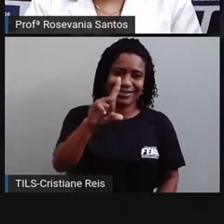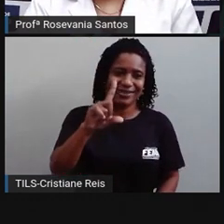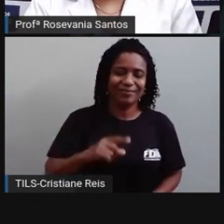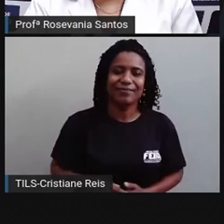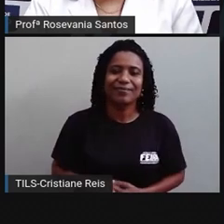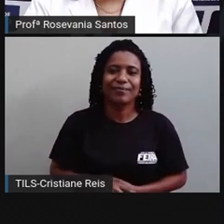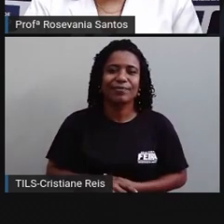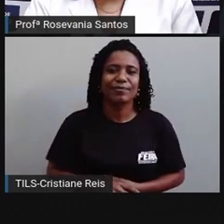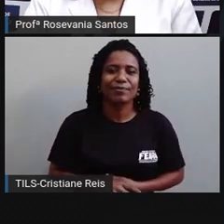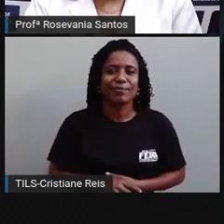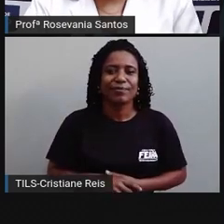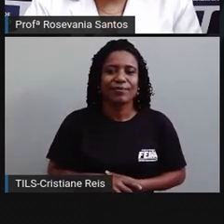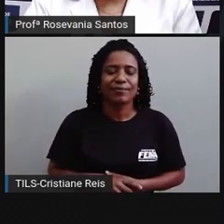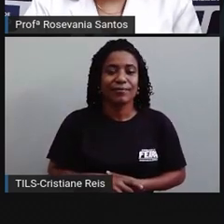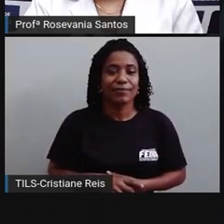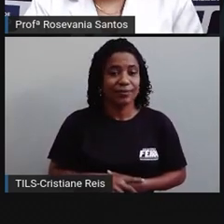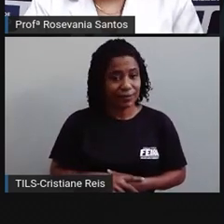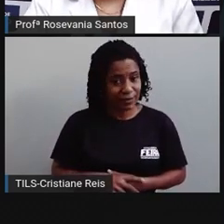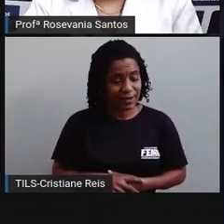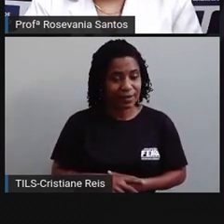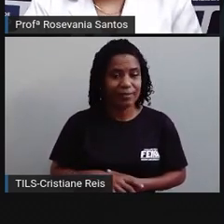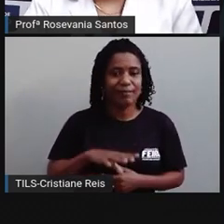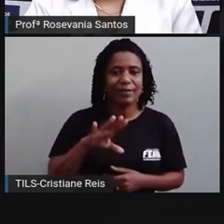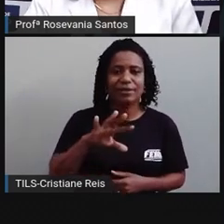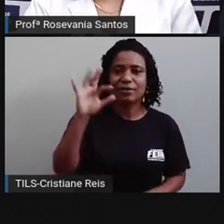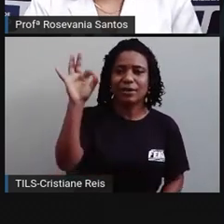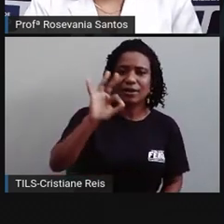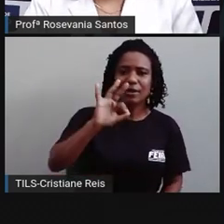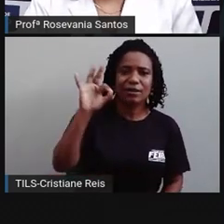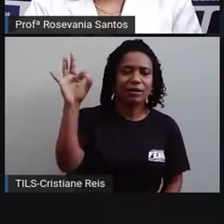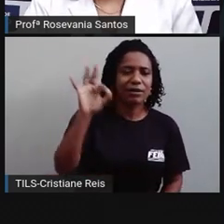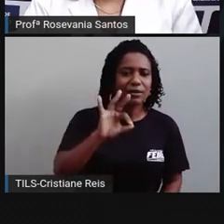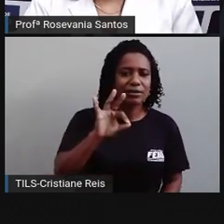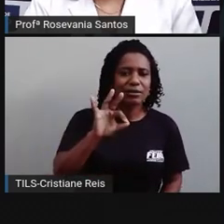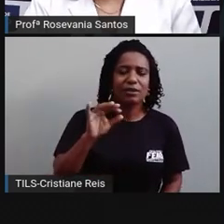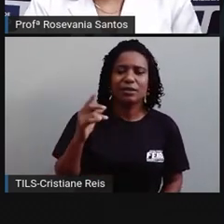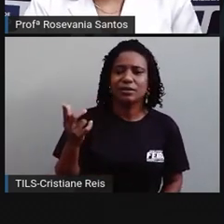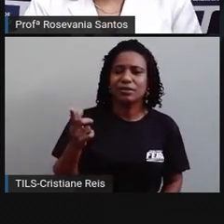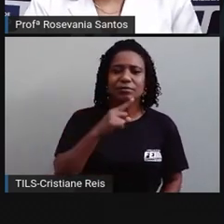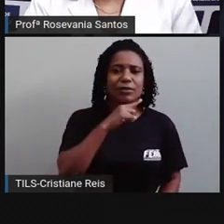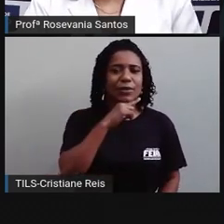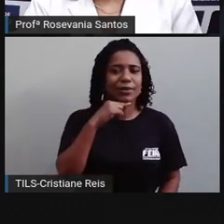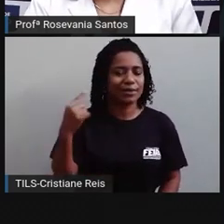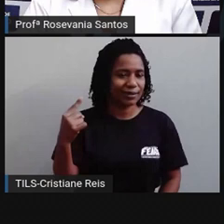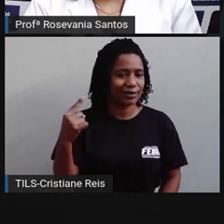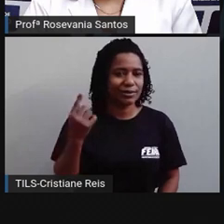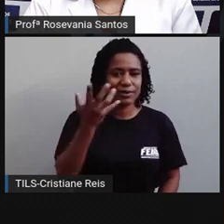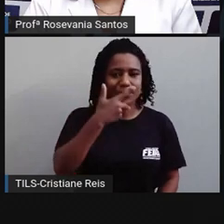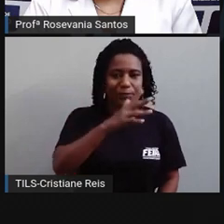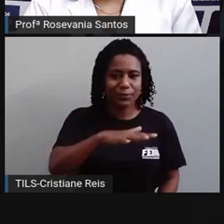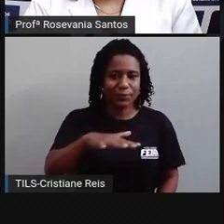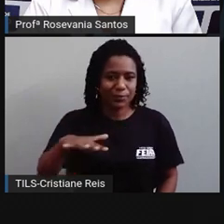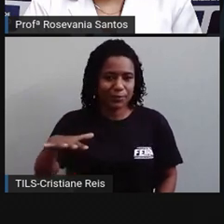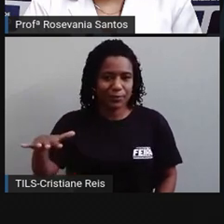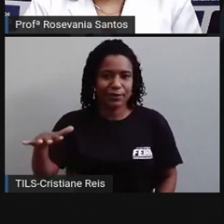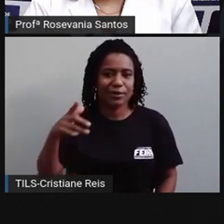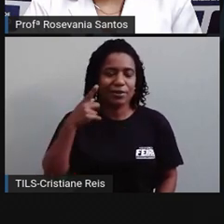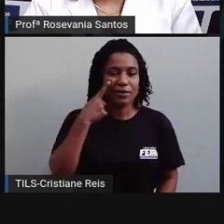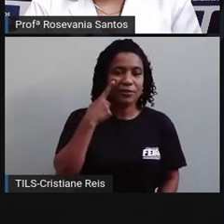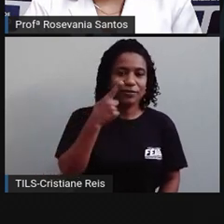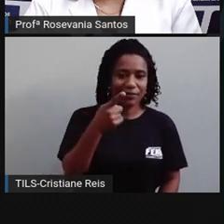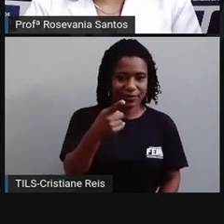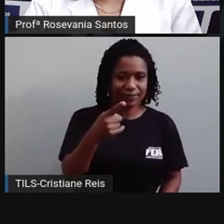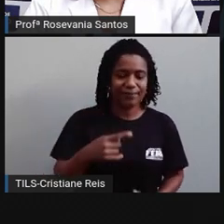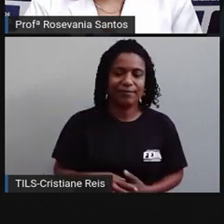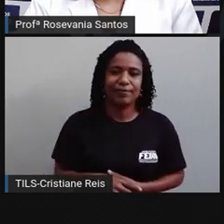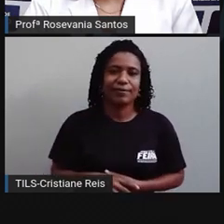Bom, nós temos a taxa de mortalidade na infância, aqui só para vocês observarem esses dados,